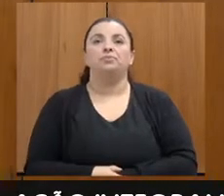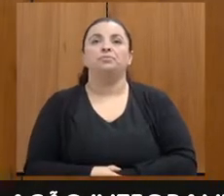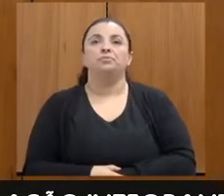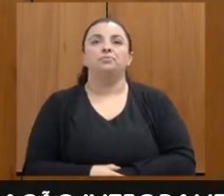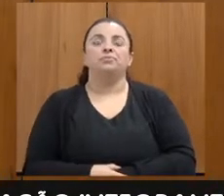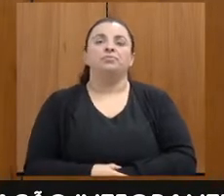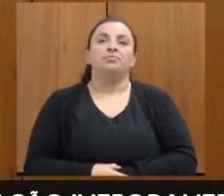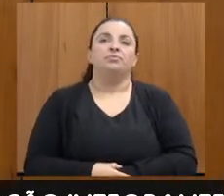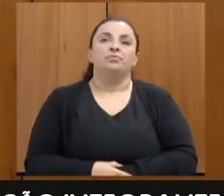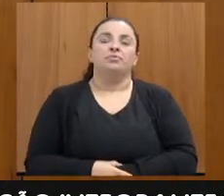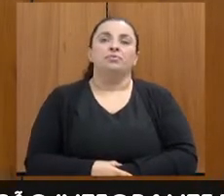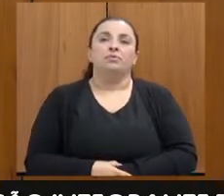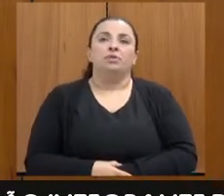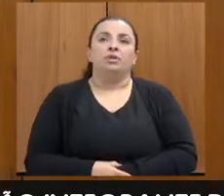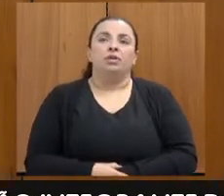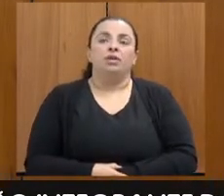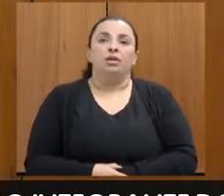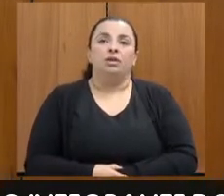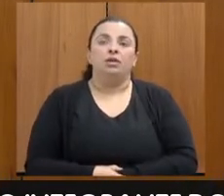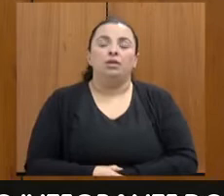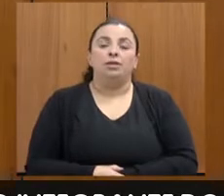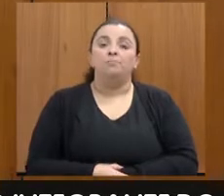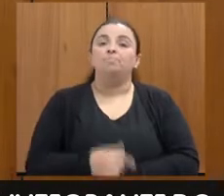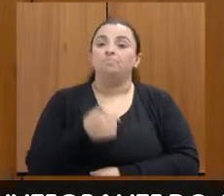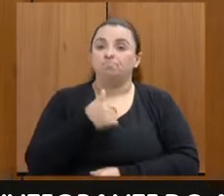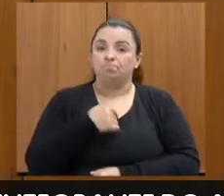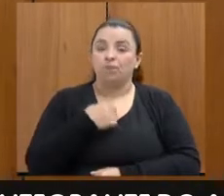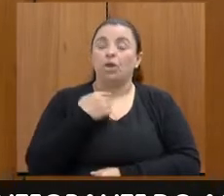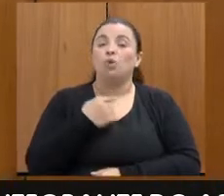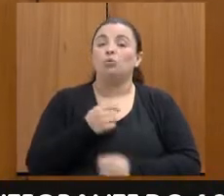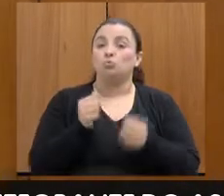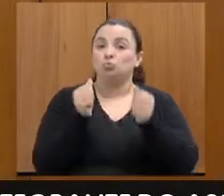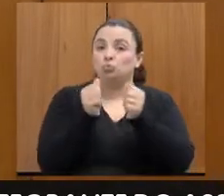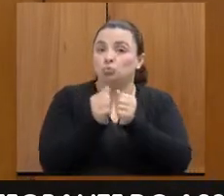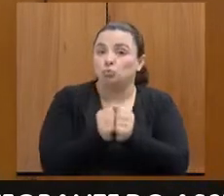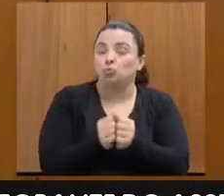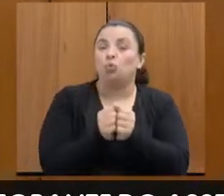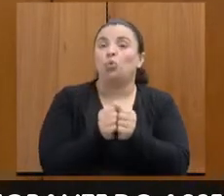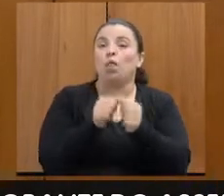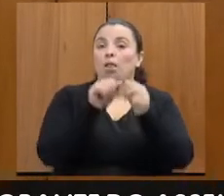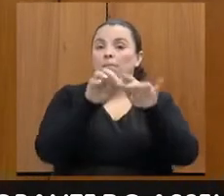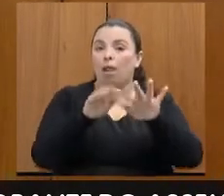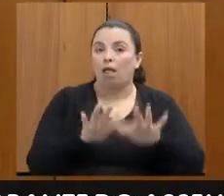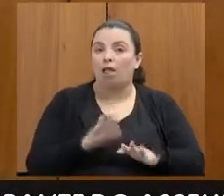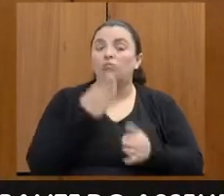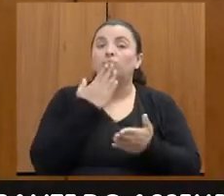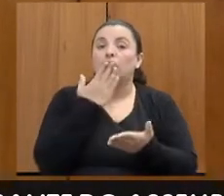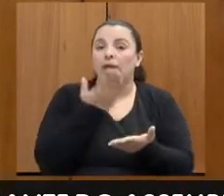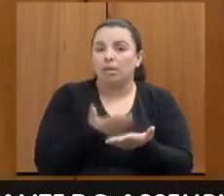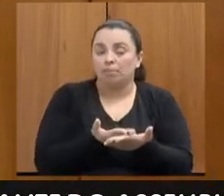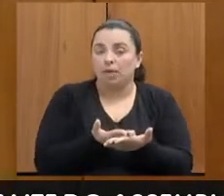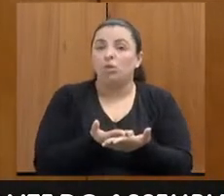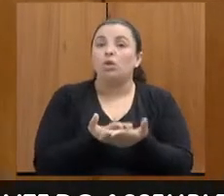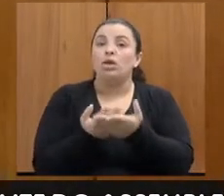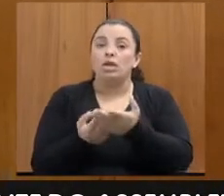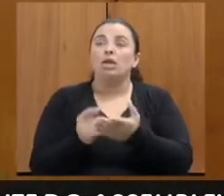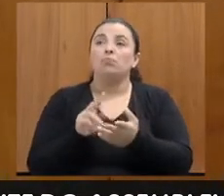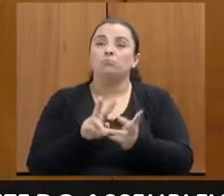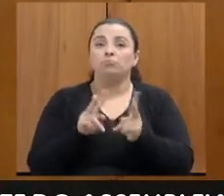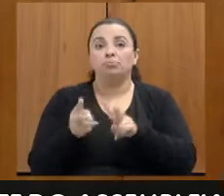Na qualidade de coautora do requerimento que deu origem a essa audiência, eu passo a tecer algumas